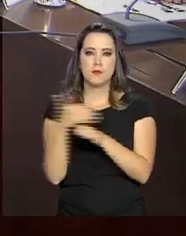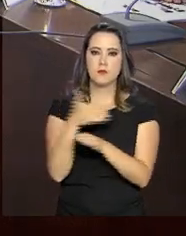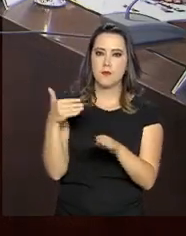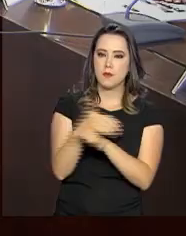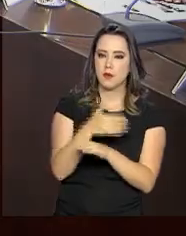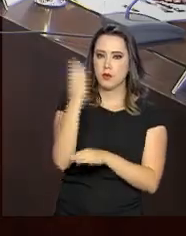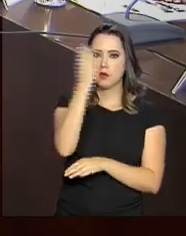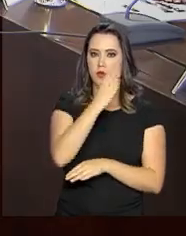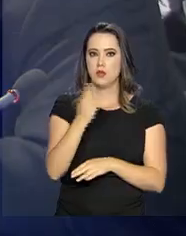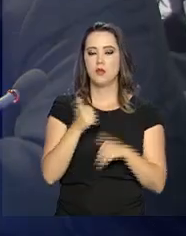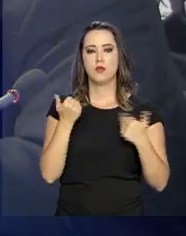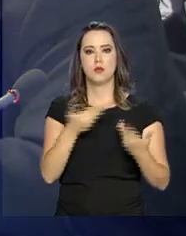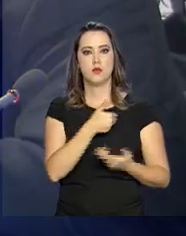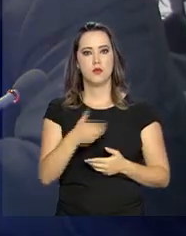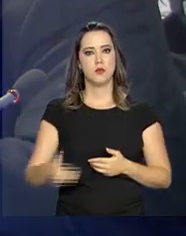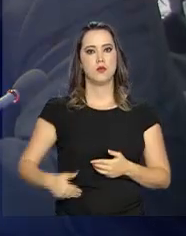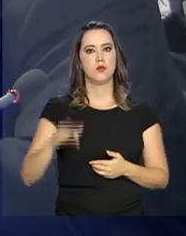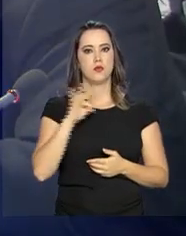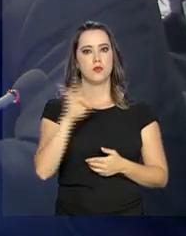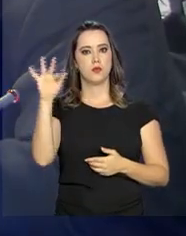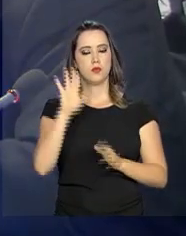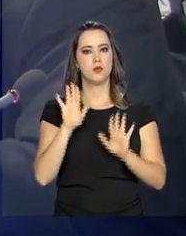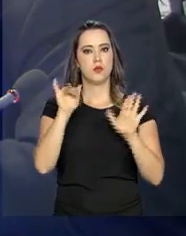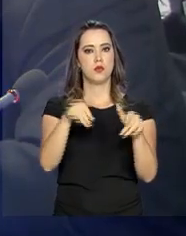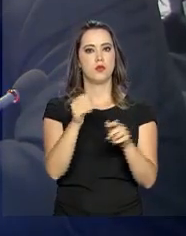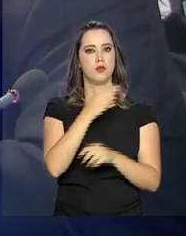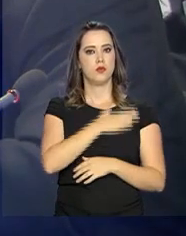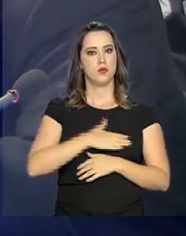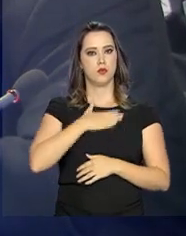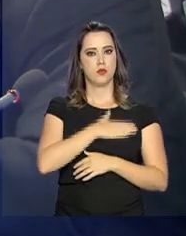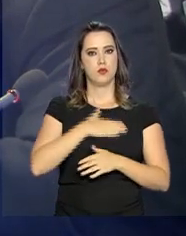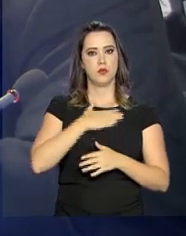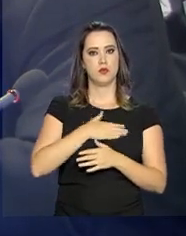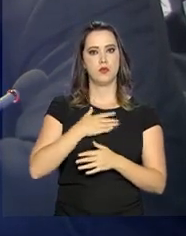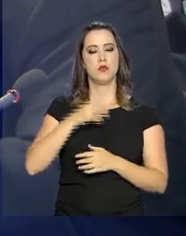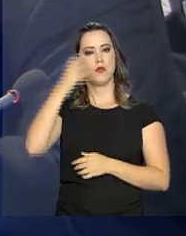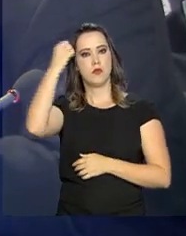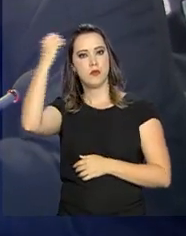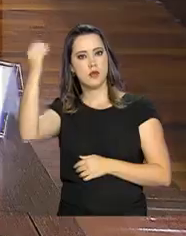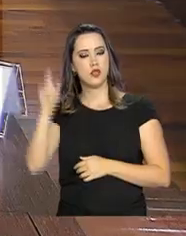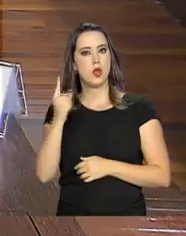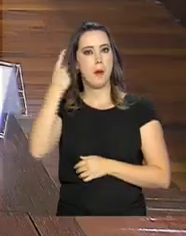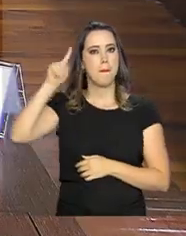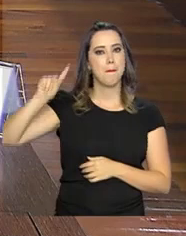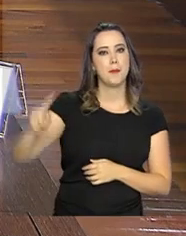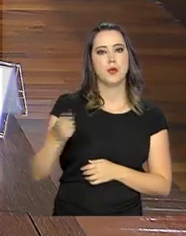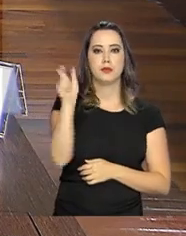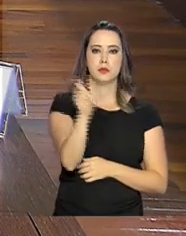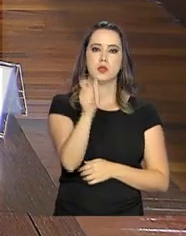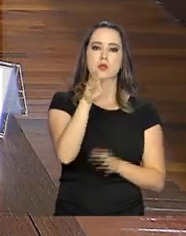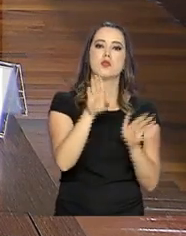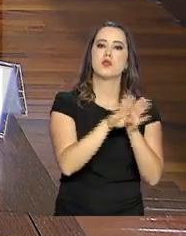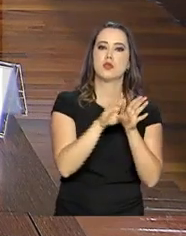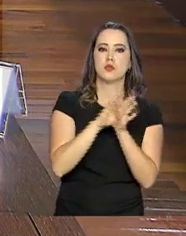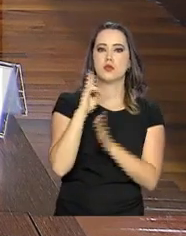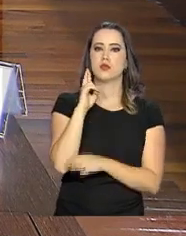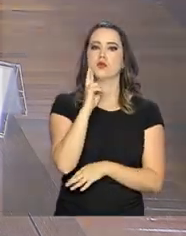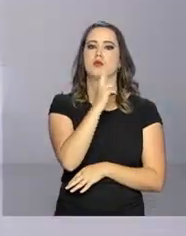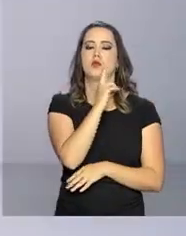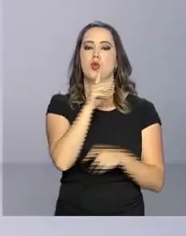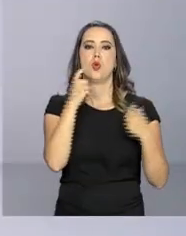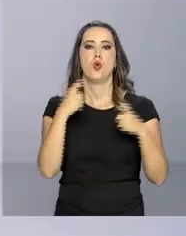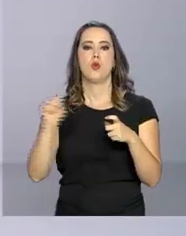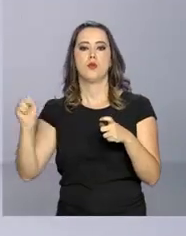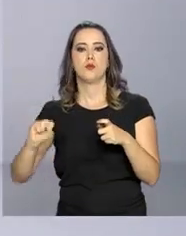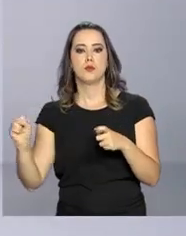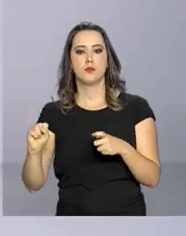venezuelanos. O governo anunciou que no final de agosto serão interiorizadas mil pessoas que chegaram por Roraima para a